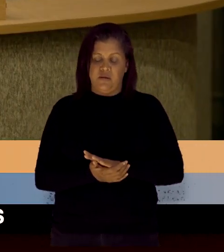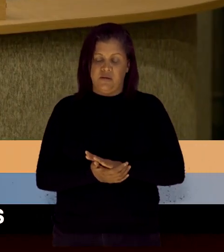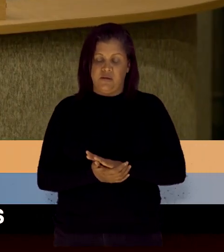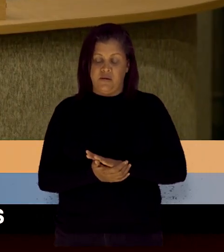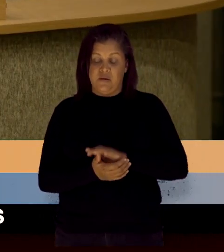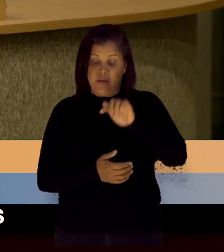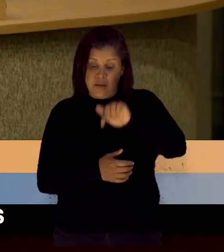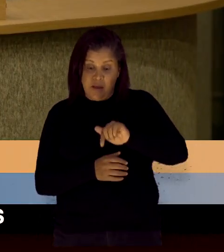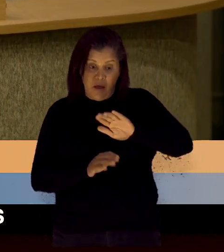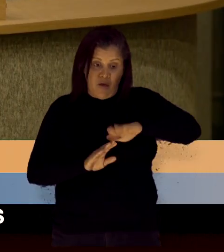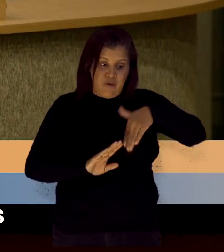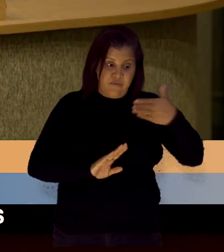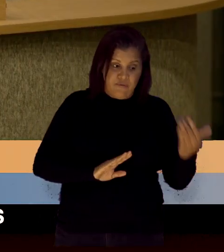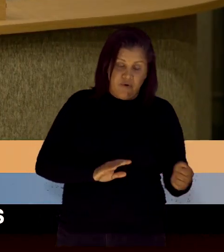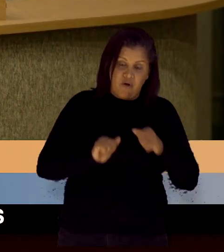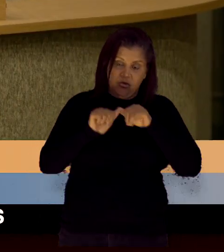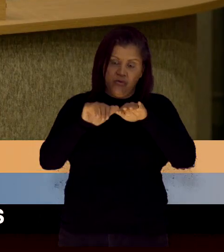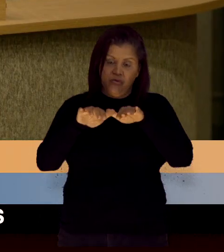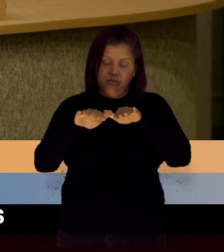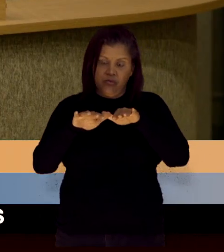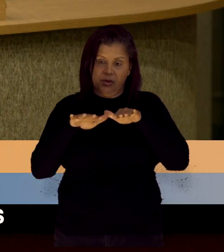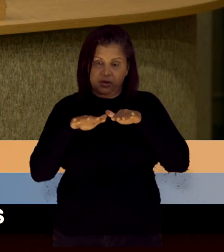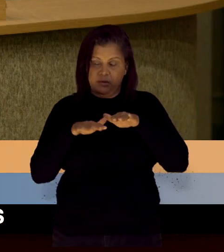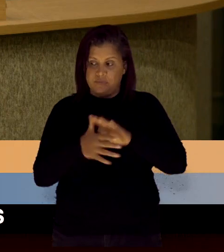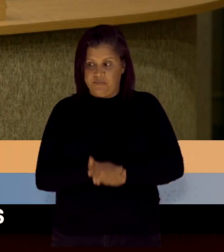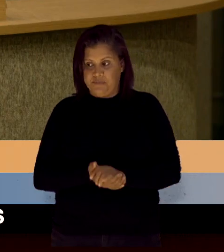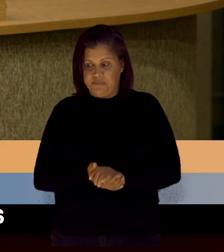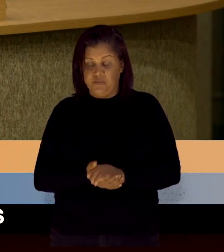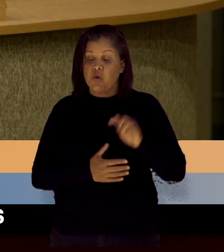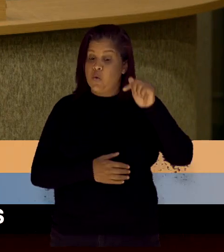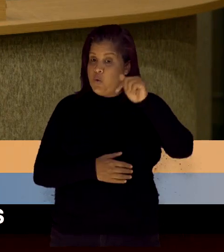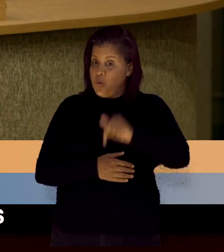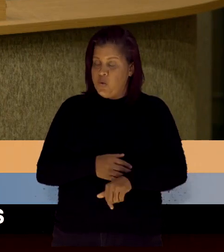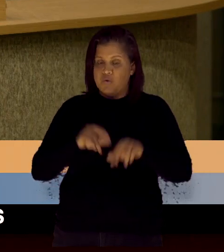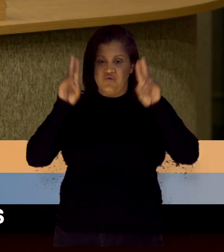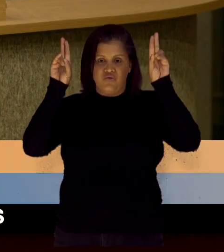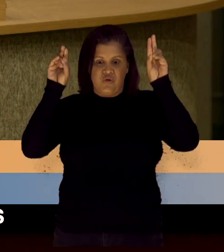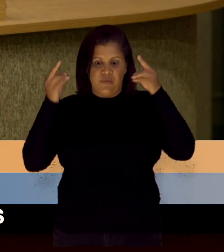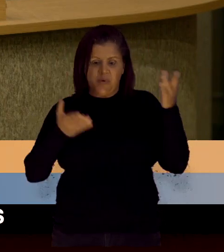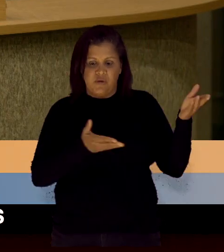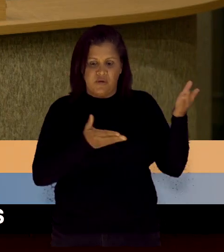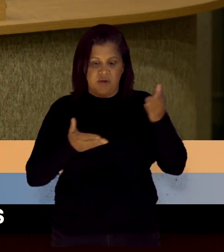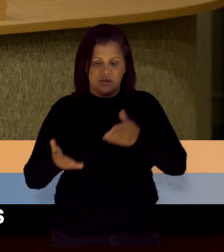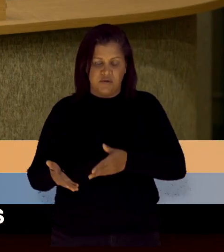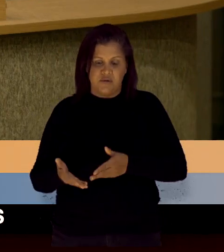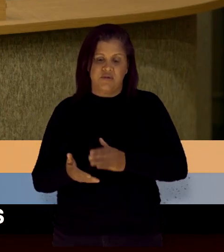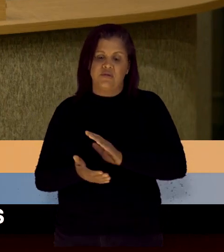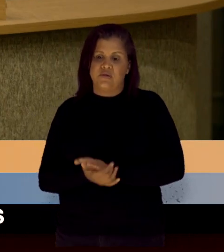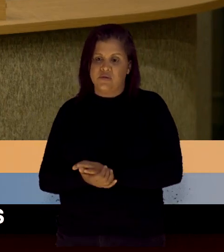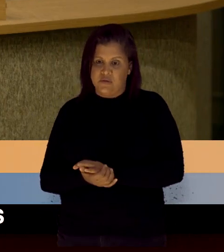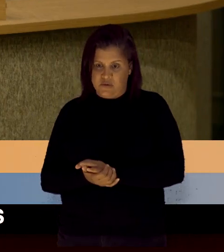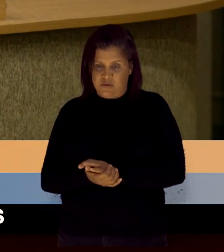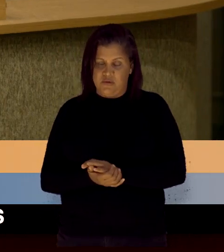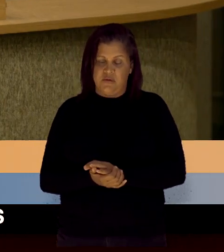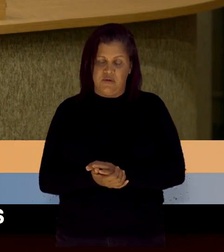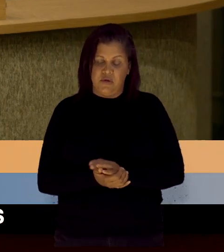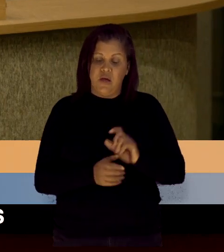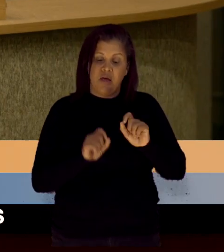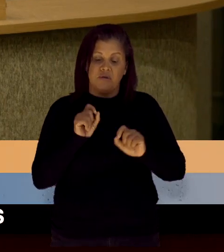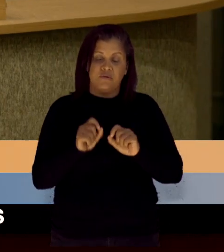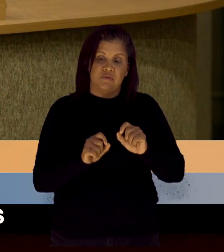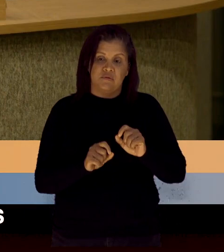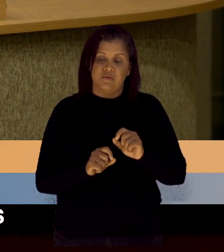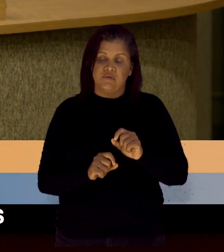do plenário. Bom, hoje o tema que eu trago aqui na tribuna diz